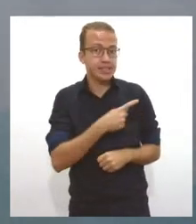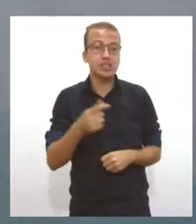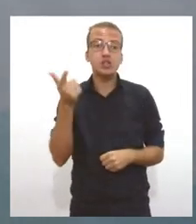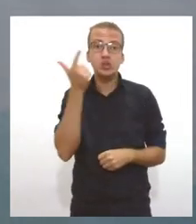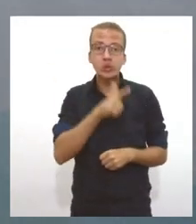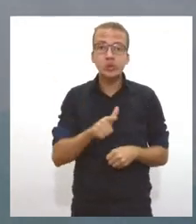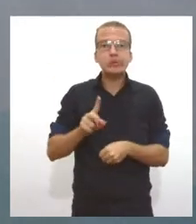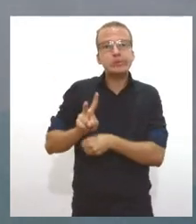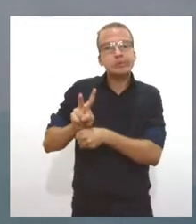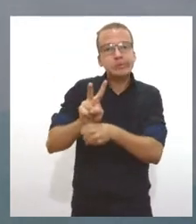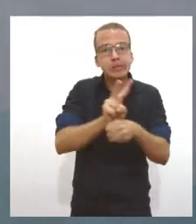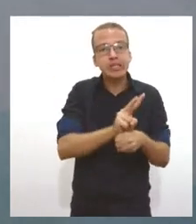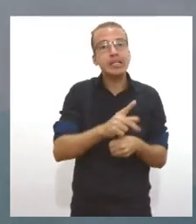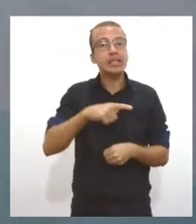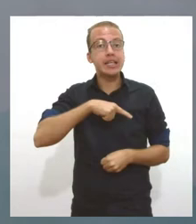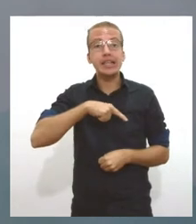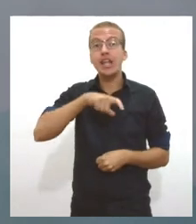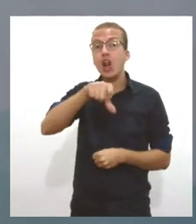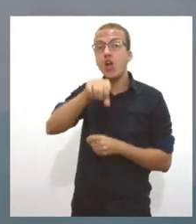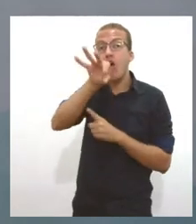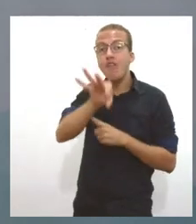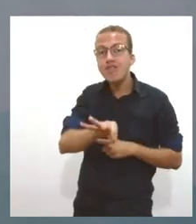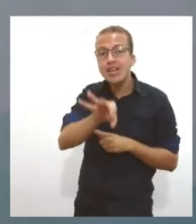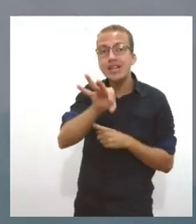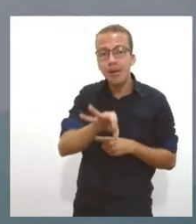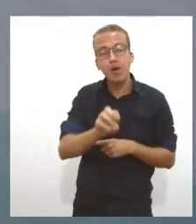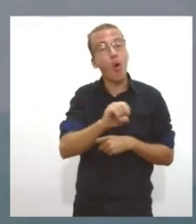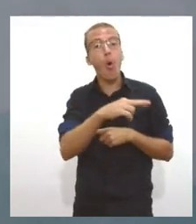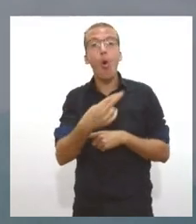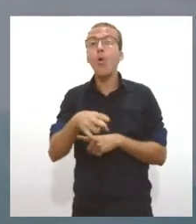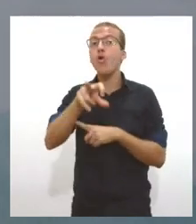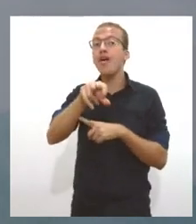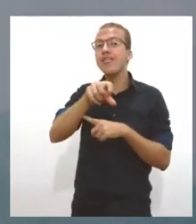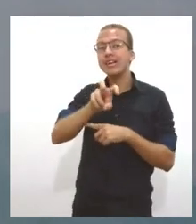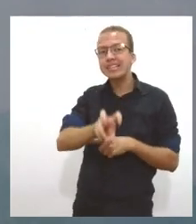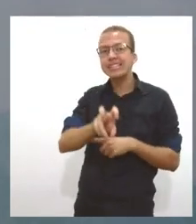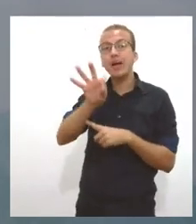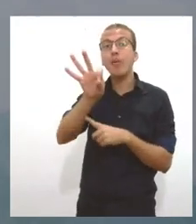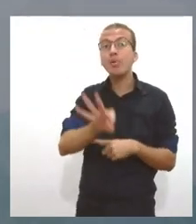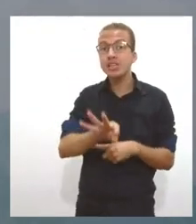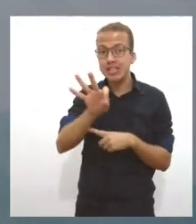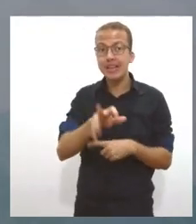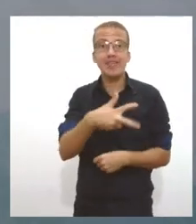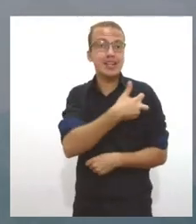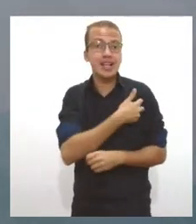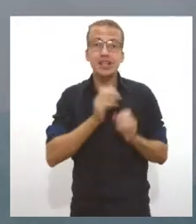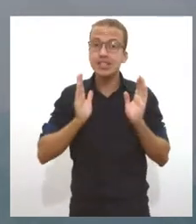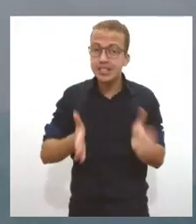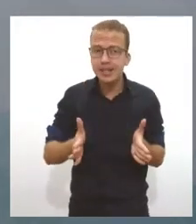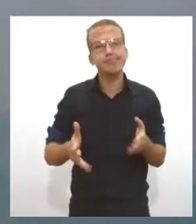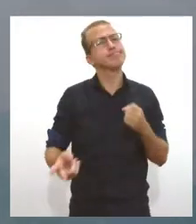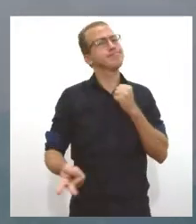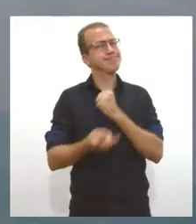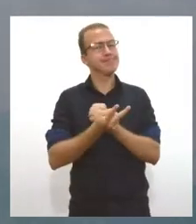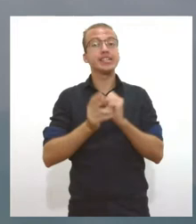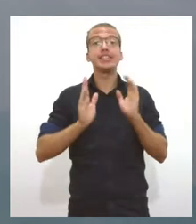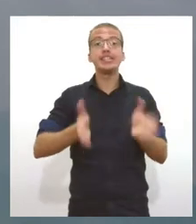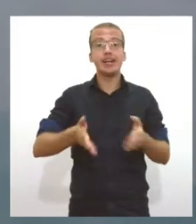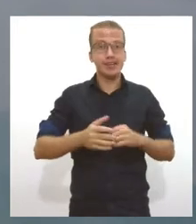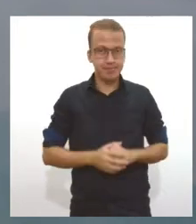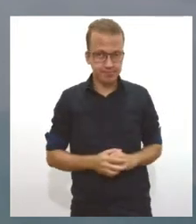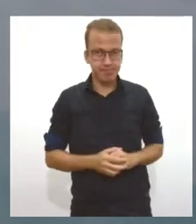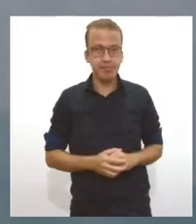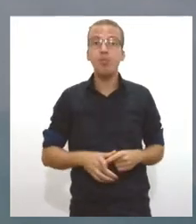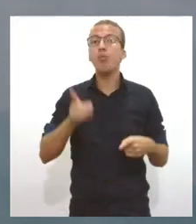90% da população, 95% da população vacinada, isso é uma imunidade. Porque a partir do momento que a gente tem